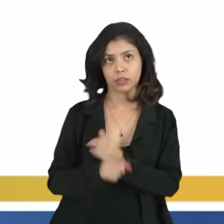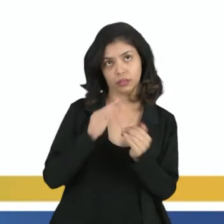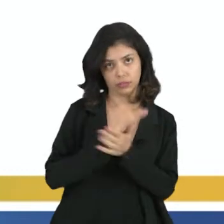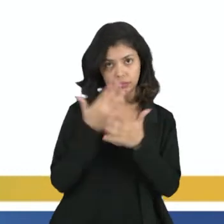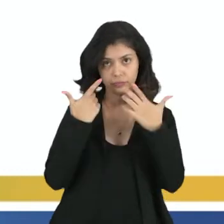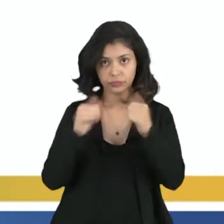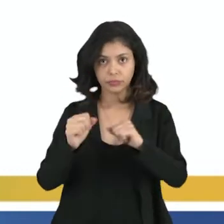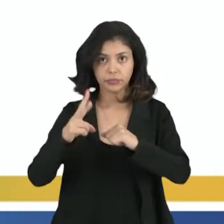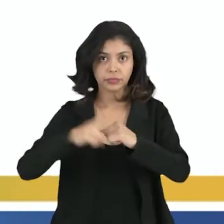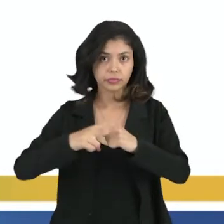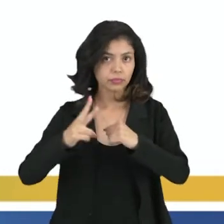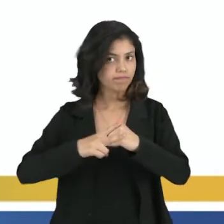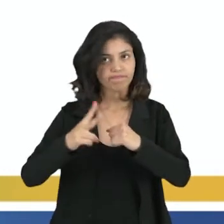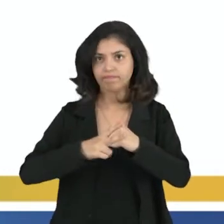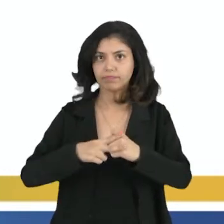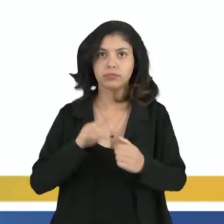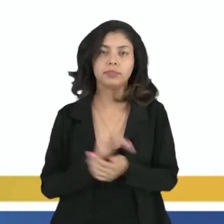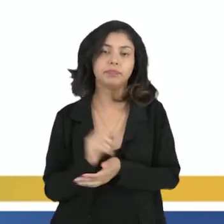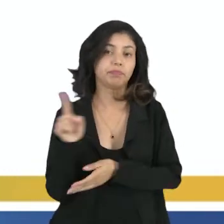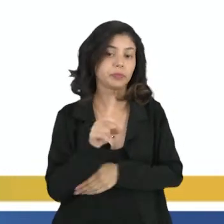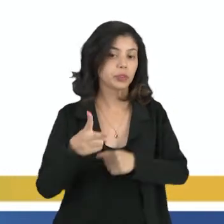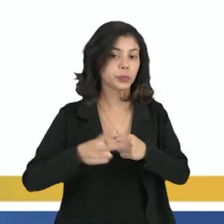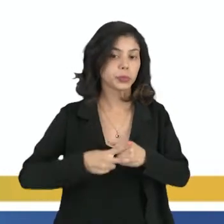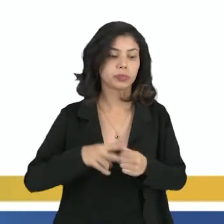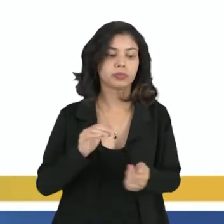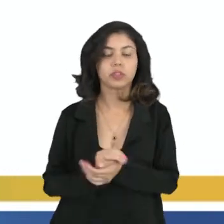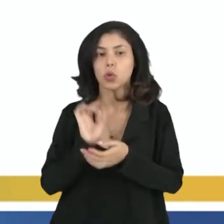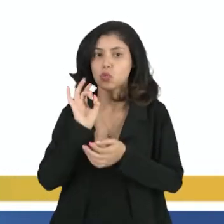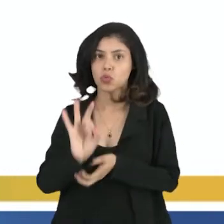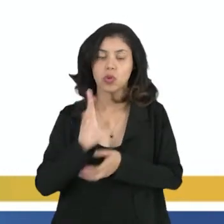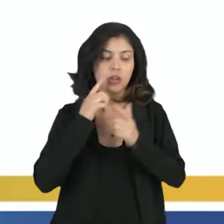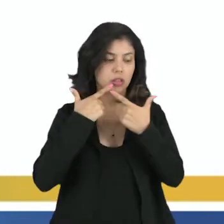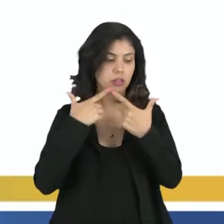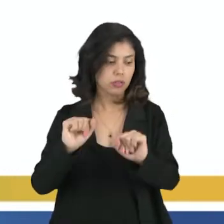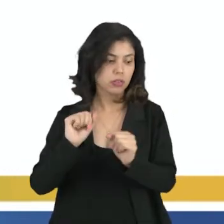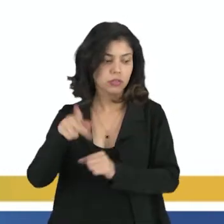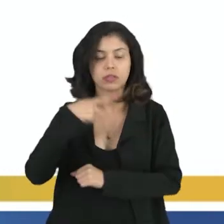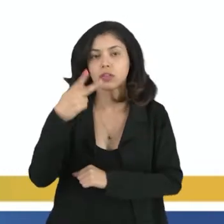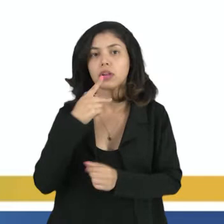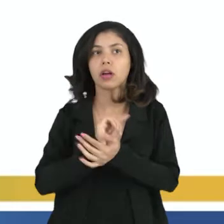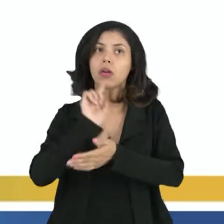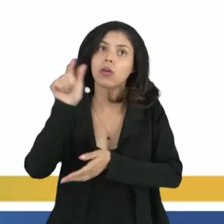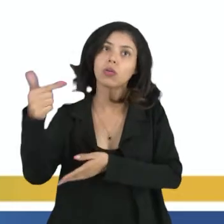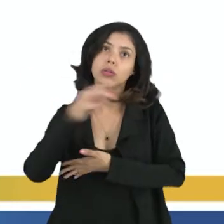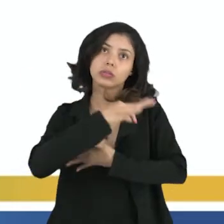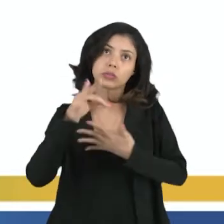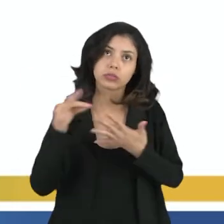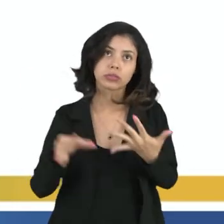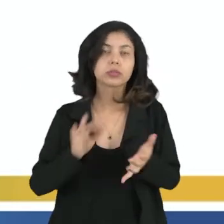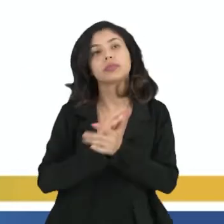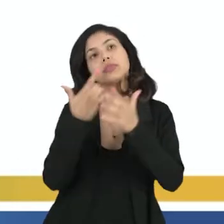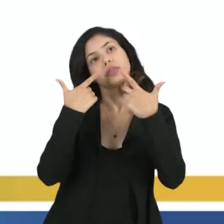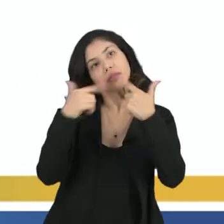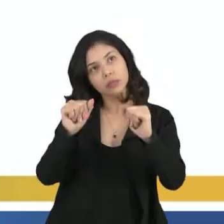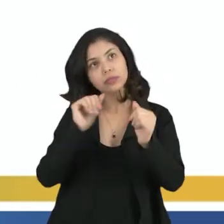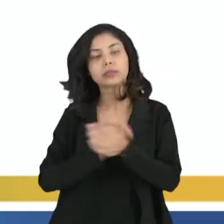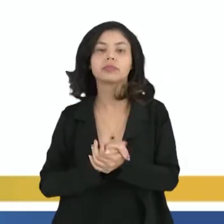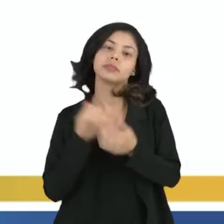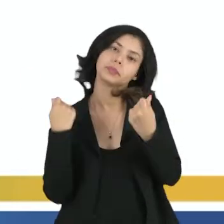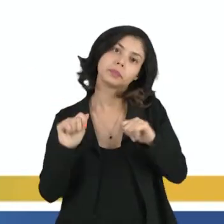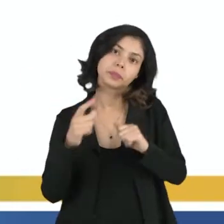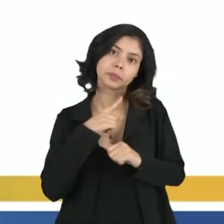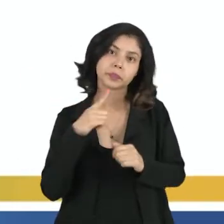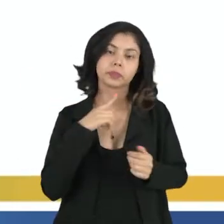linguagem não verbal também, que não é só a linguagem falada, né? São outros tipos de linguagens. A gente vai ter